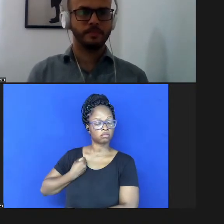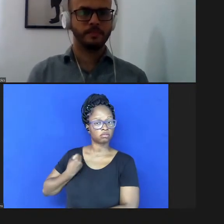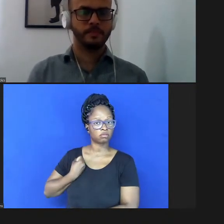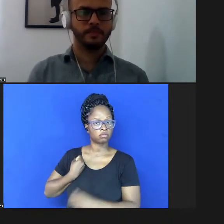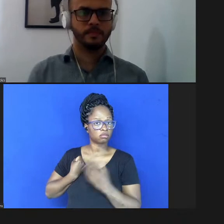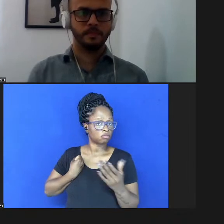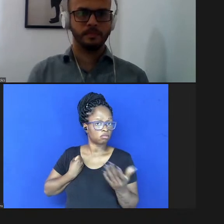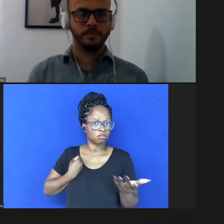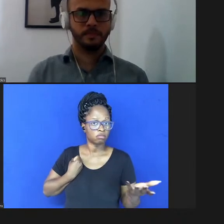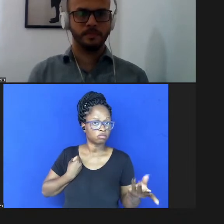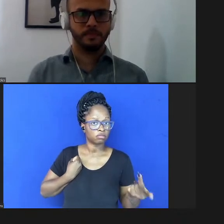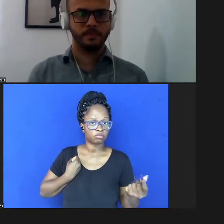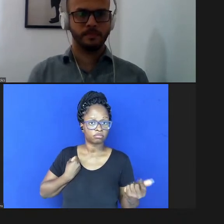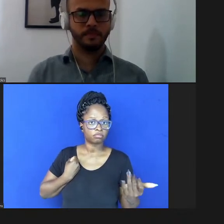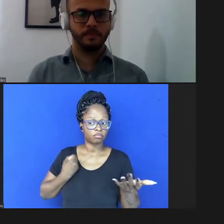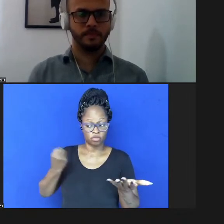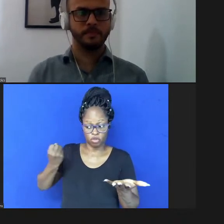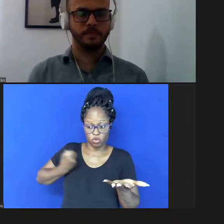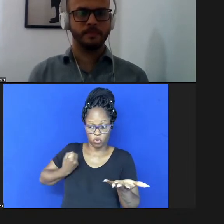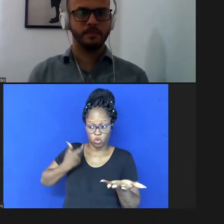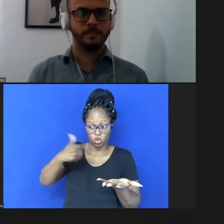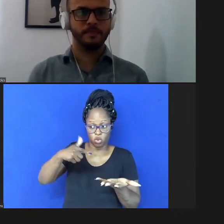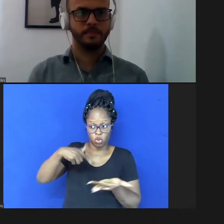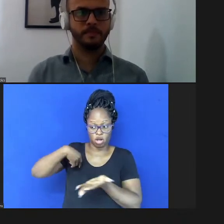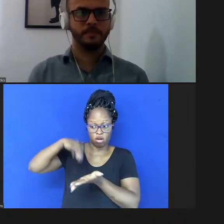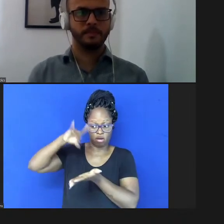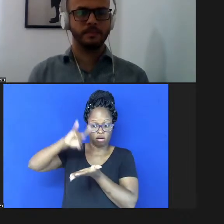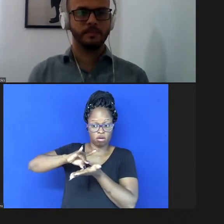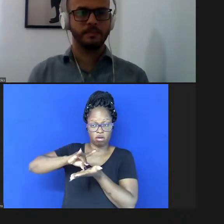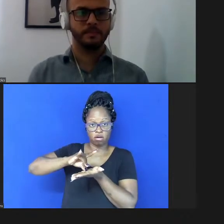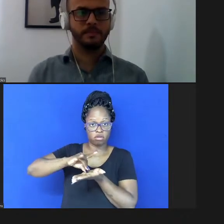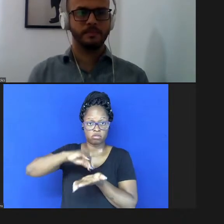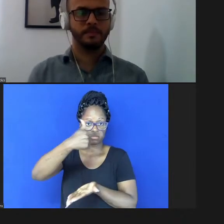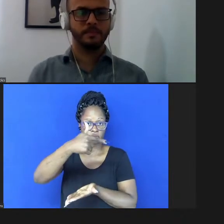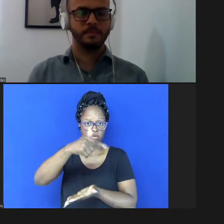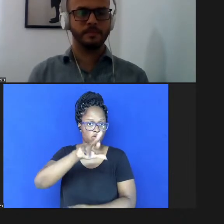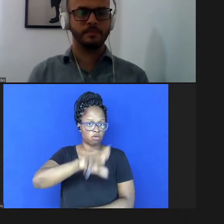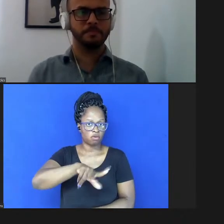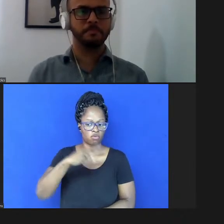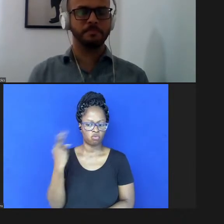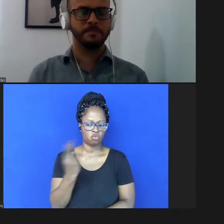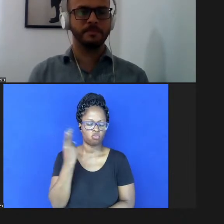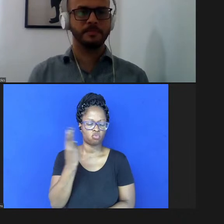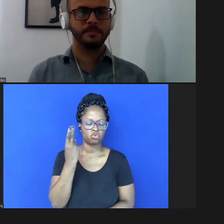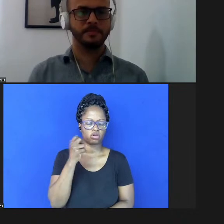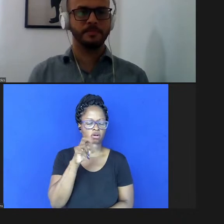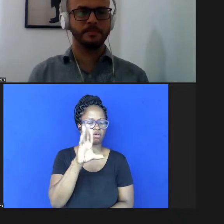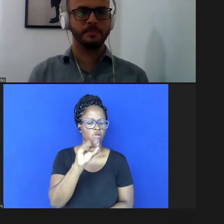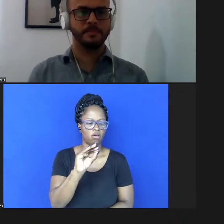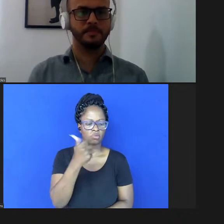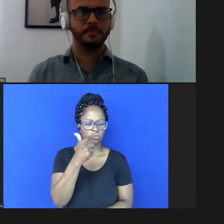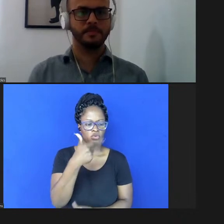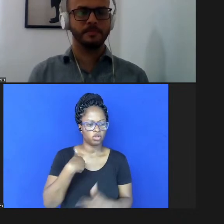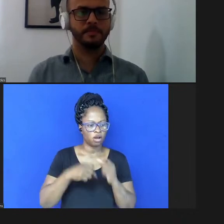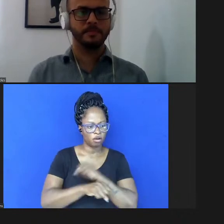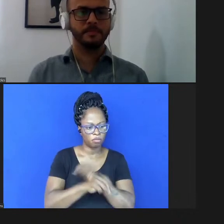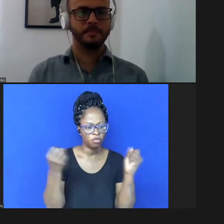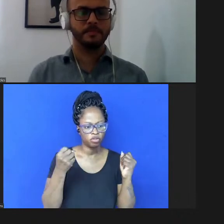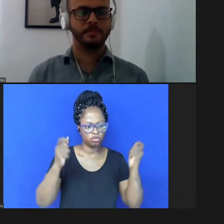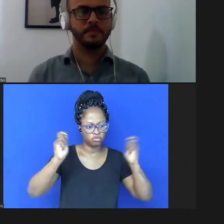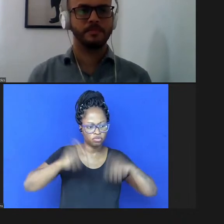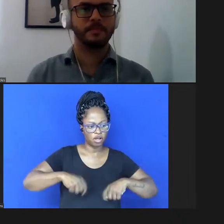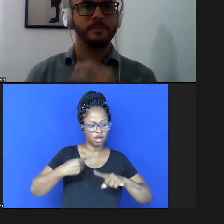números que não são realistas é uma coisa que claramente não tem como ser provada então